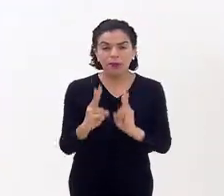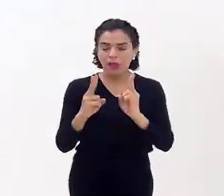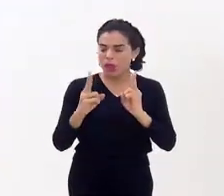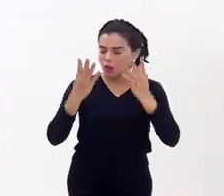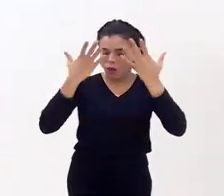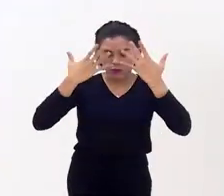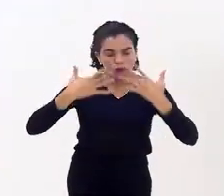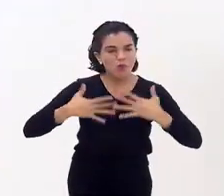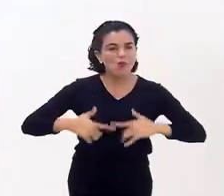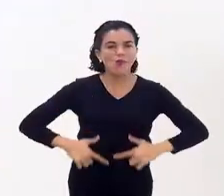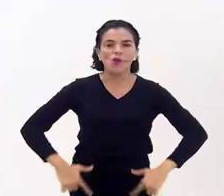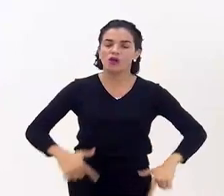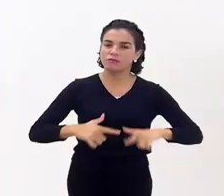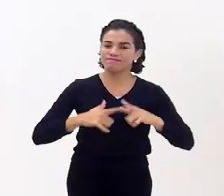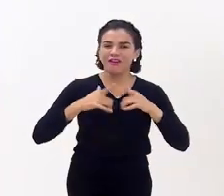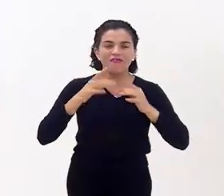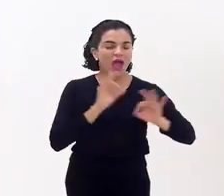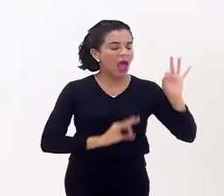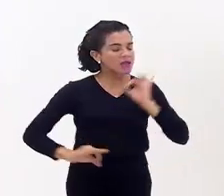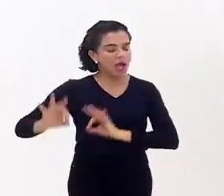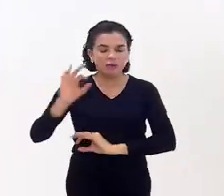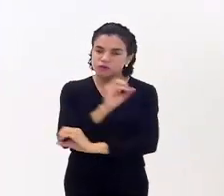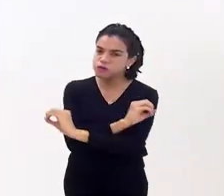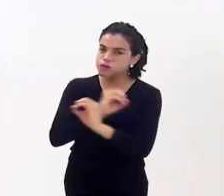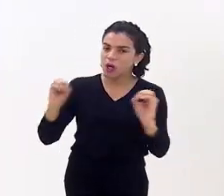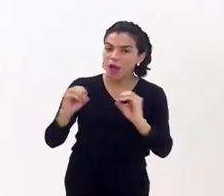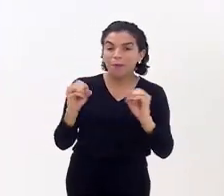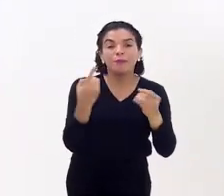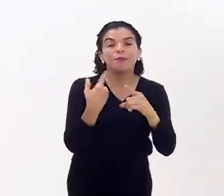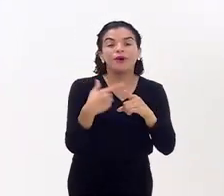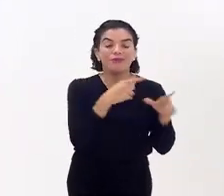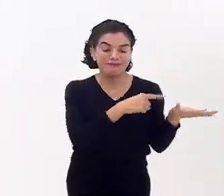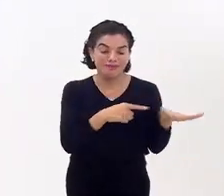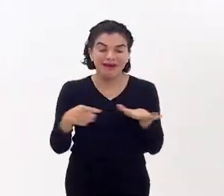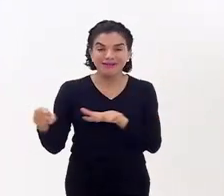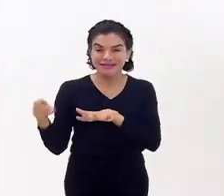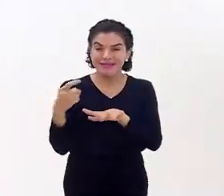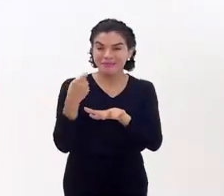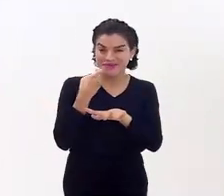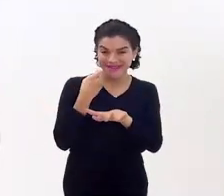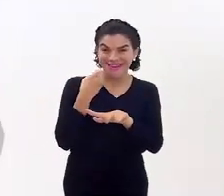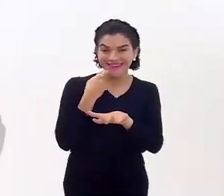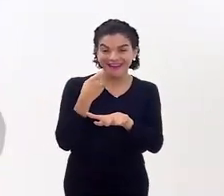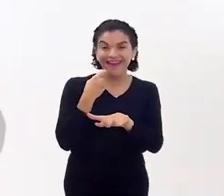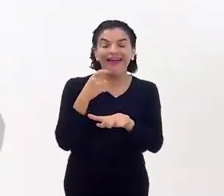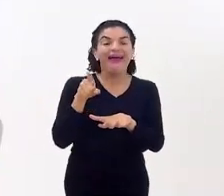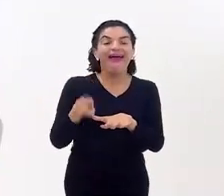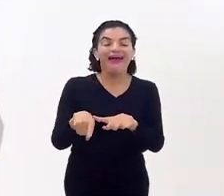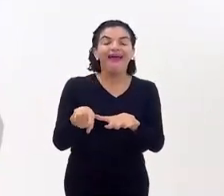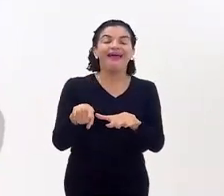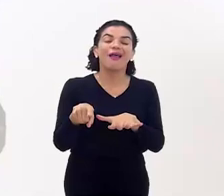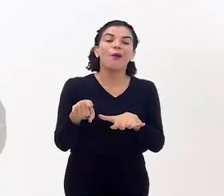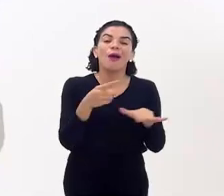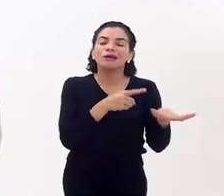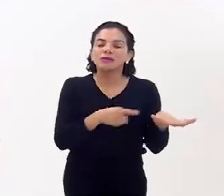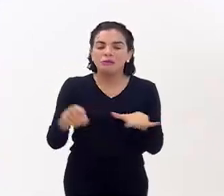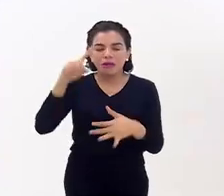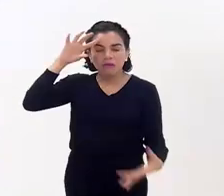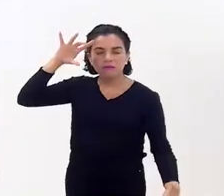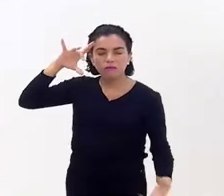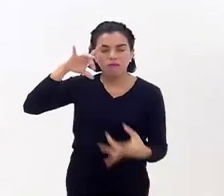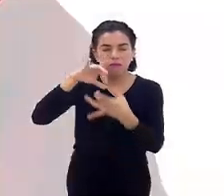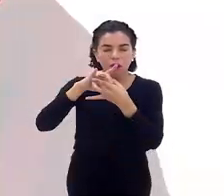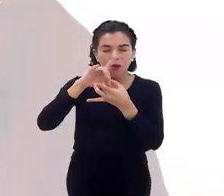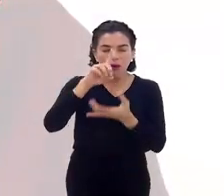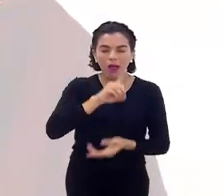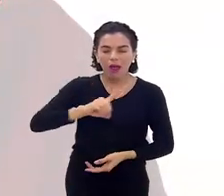Eu fico completamente desprovido de vaidade. Porque eu acho que é uma semana que você tem pra você elevar o seu